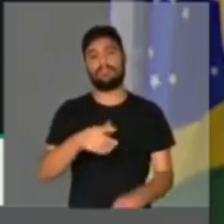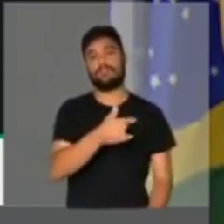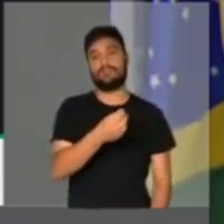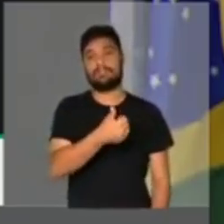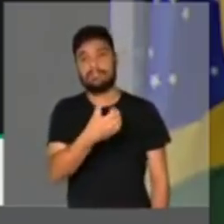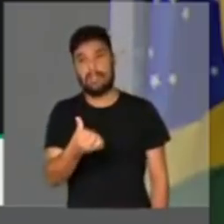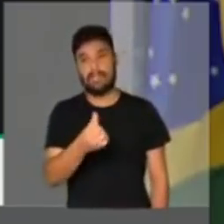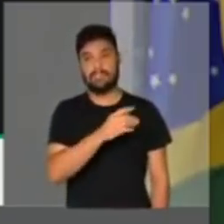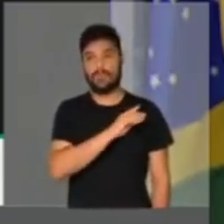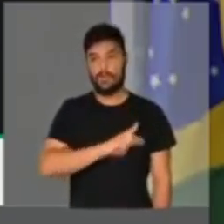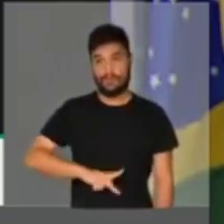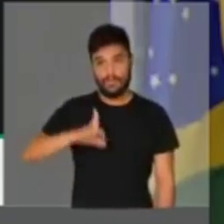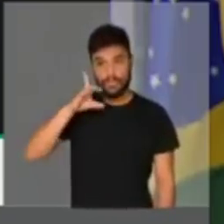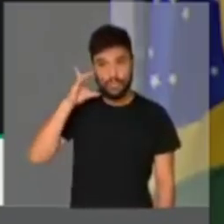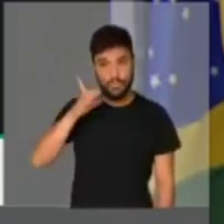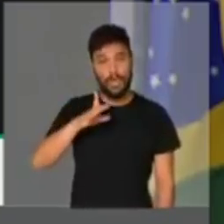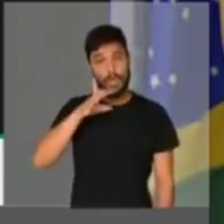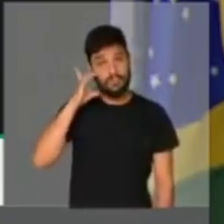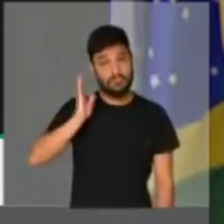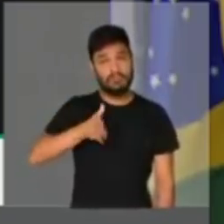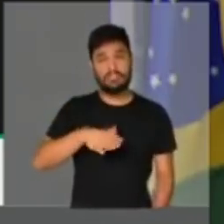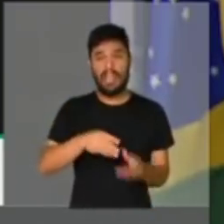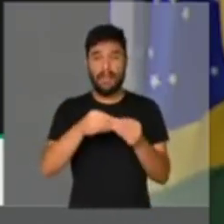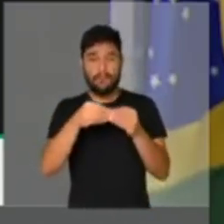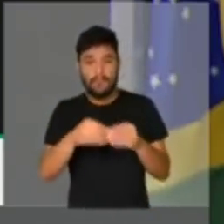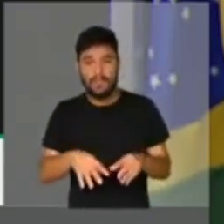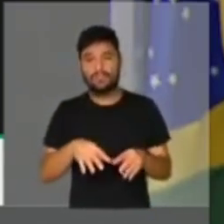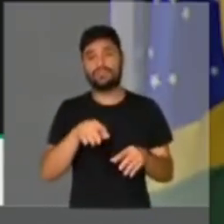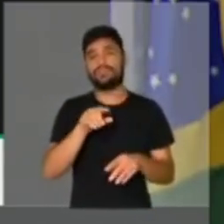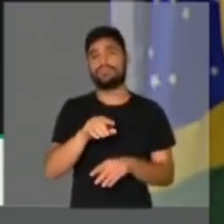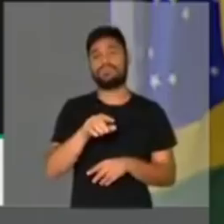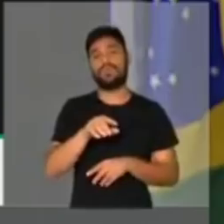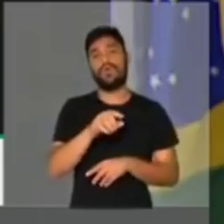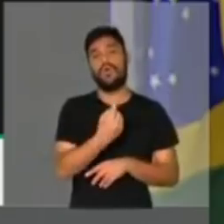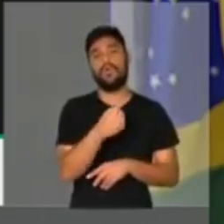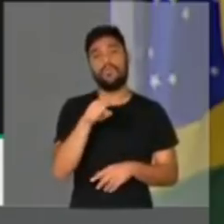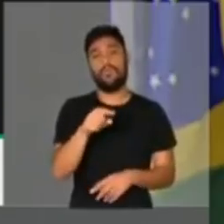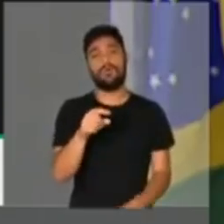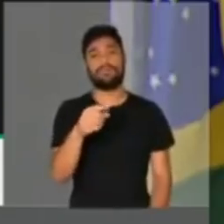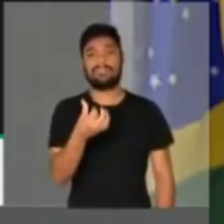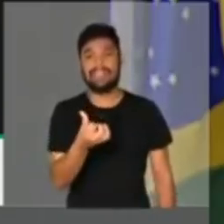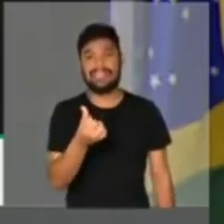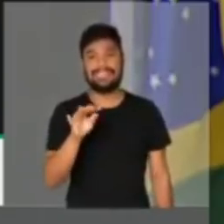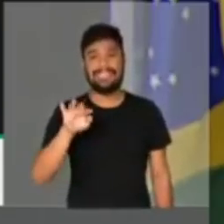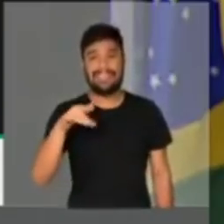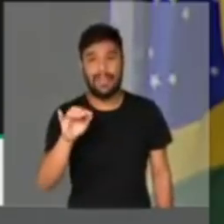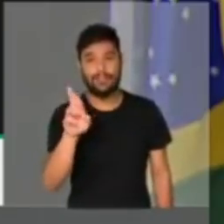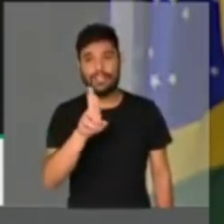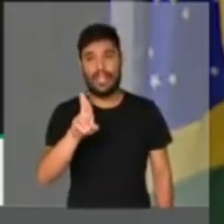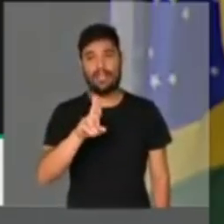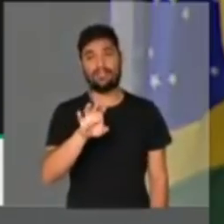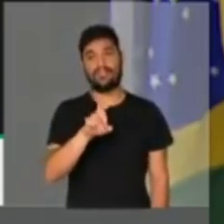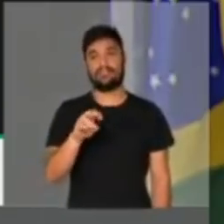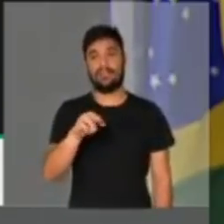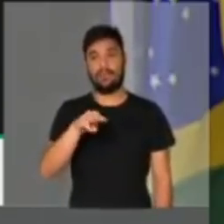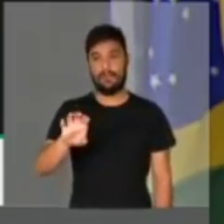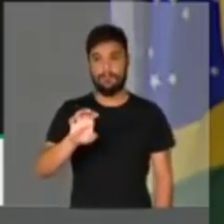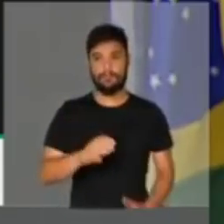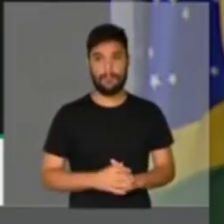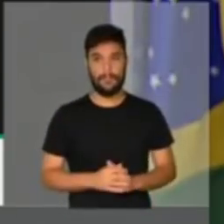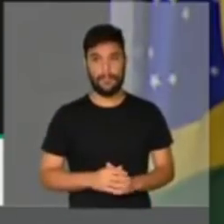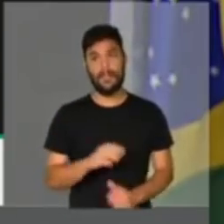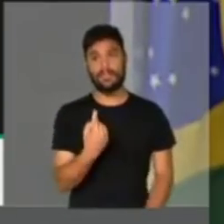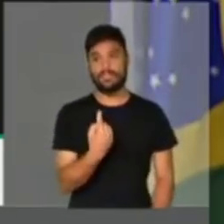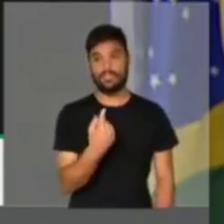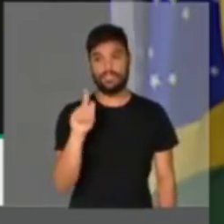Dilma. Exame, governo Dilma já causou prejuízo de 1,6 trilhão ao país. G1, Dilma